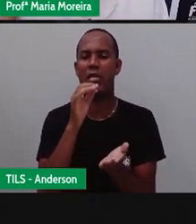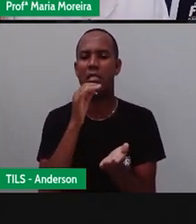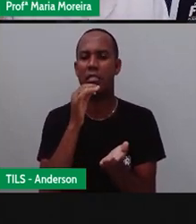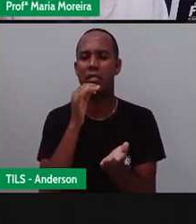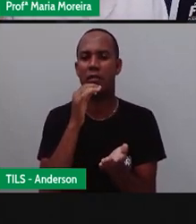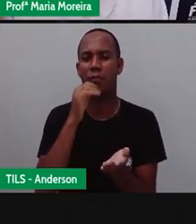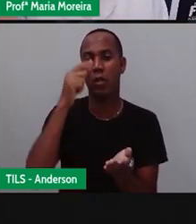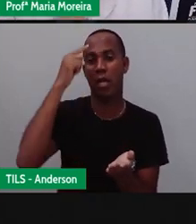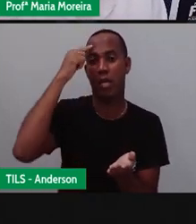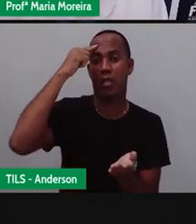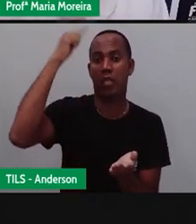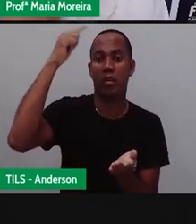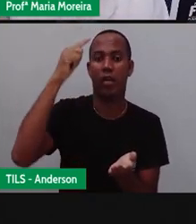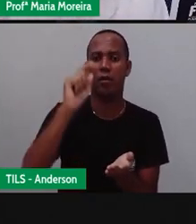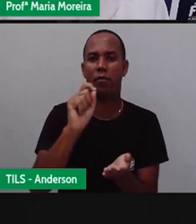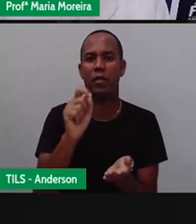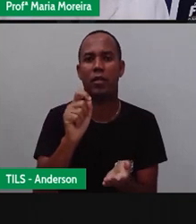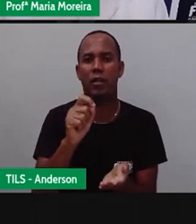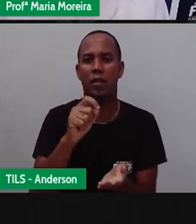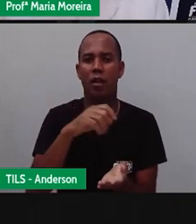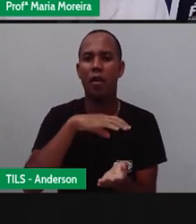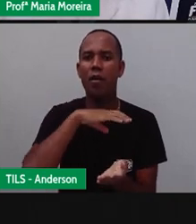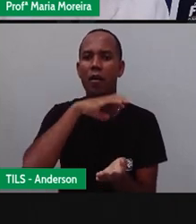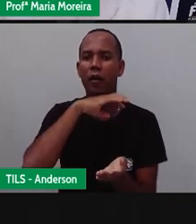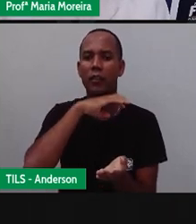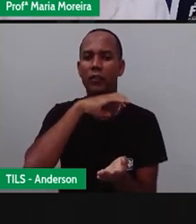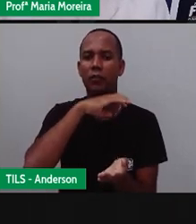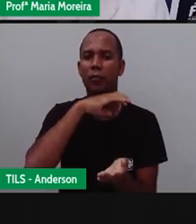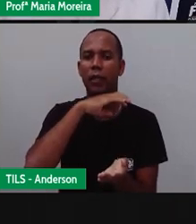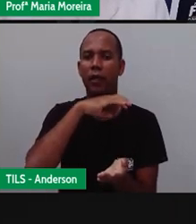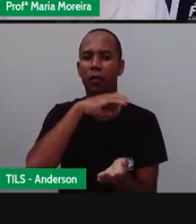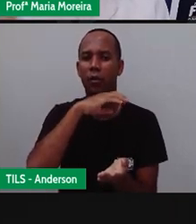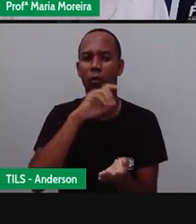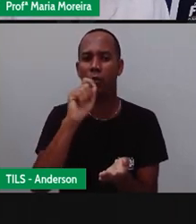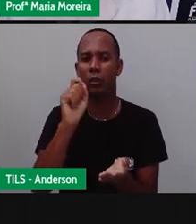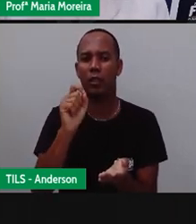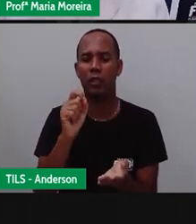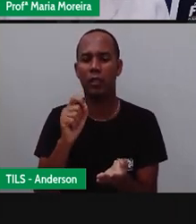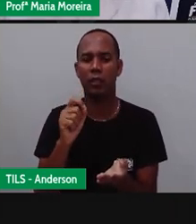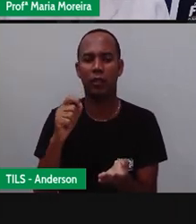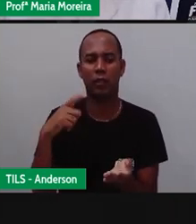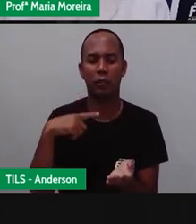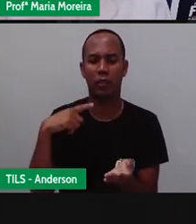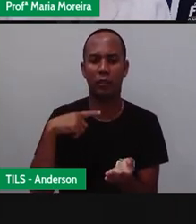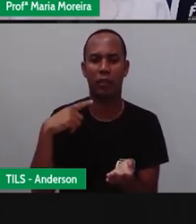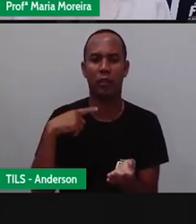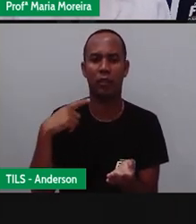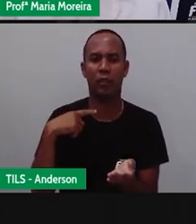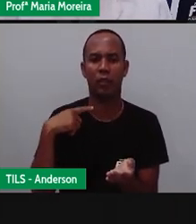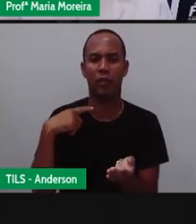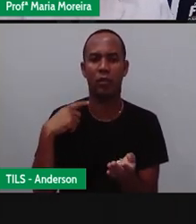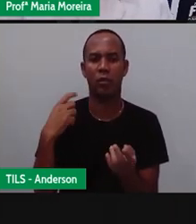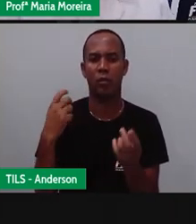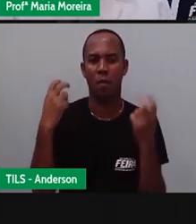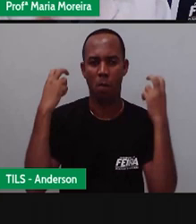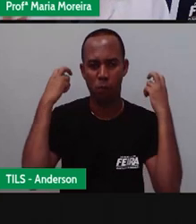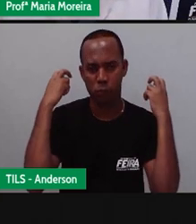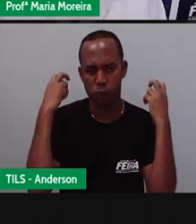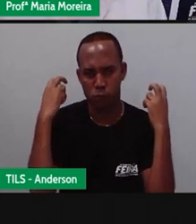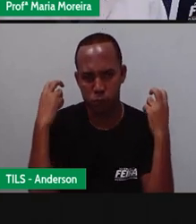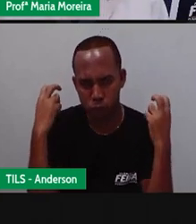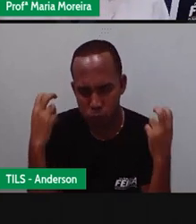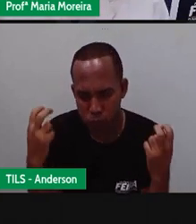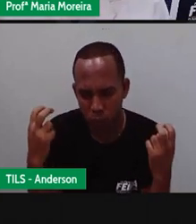primeira ideia do animal correr, do animal de tração, vem com o trenó. E depois vêm o quê? Os